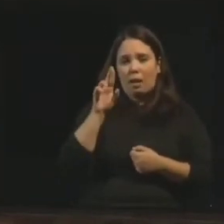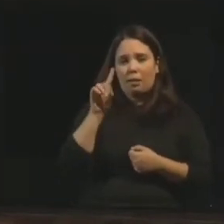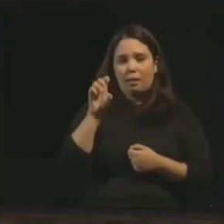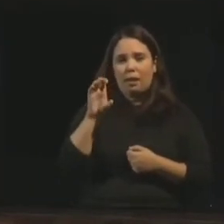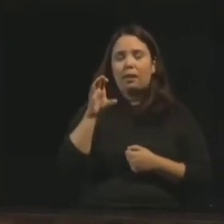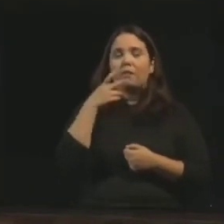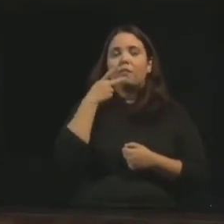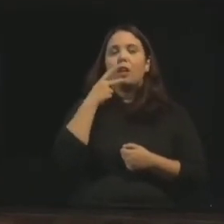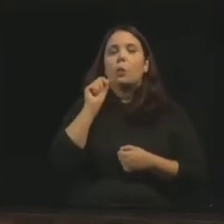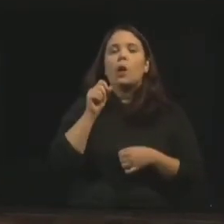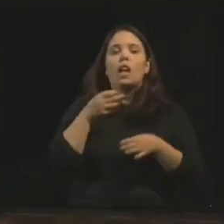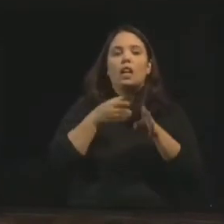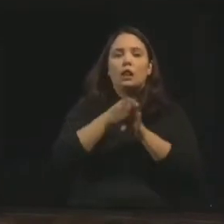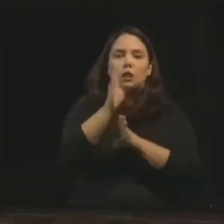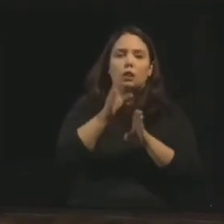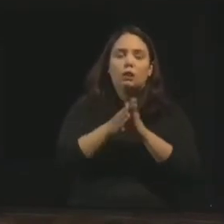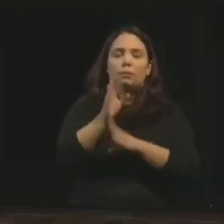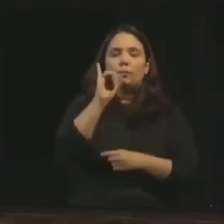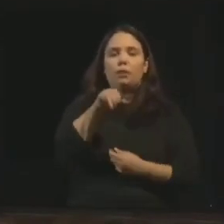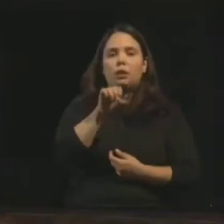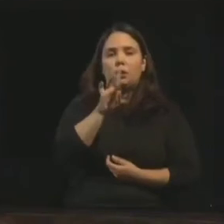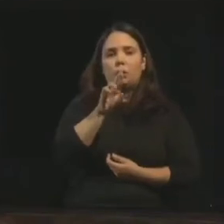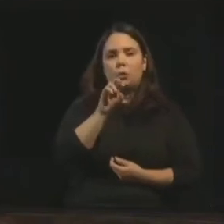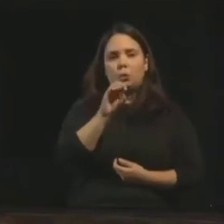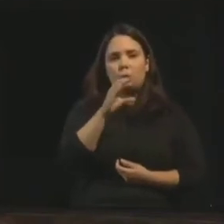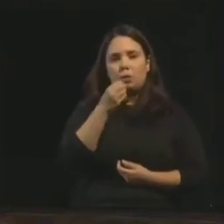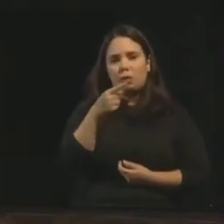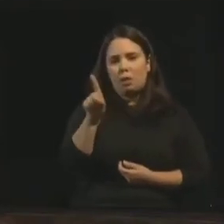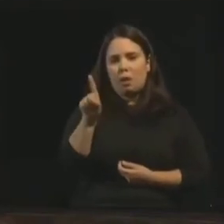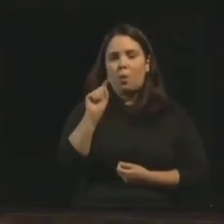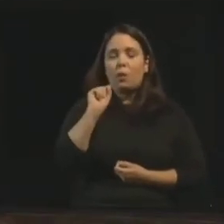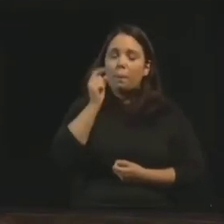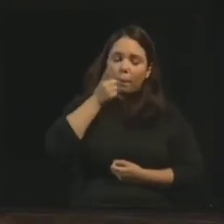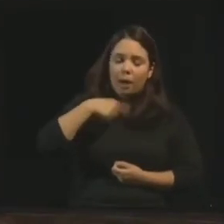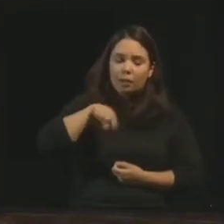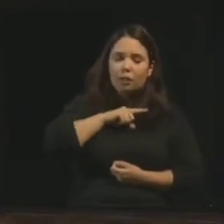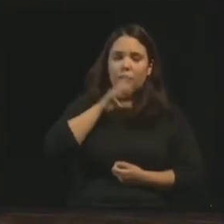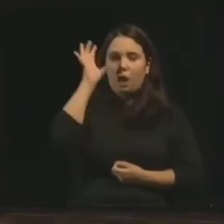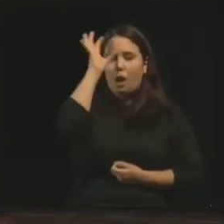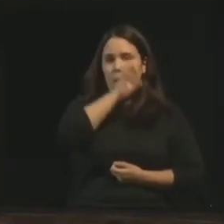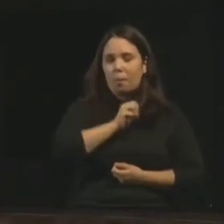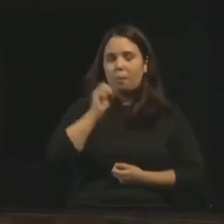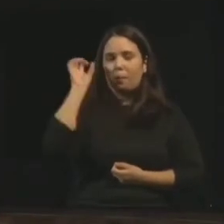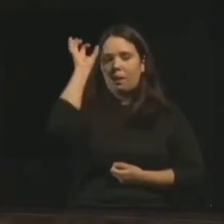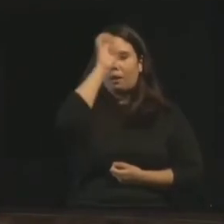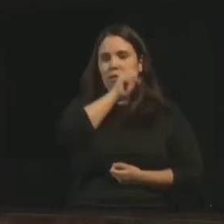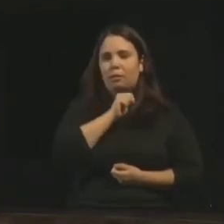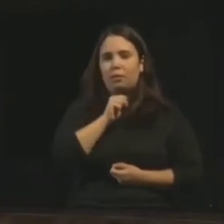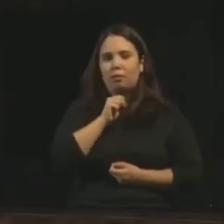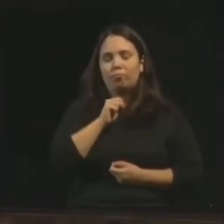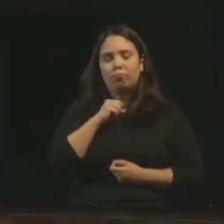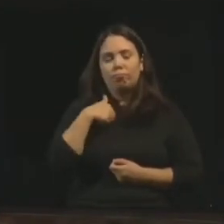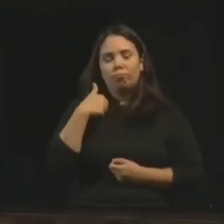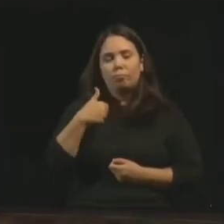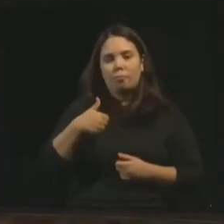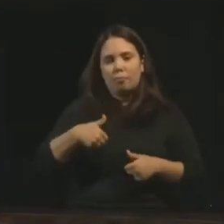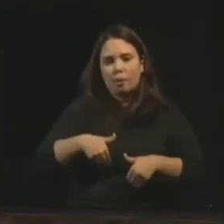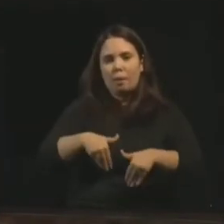instrução. É para nós aprendermos, para nós nos aperfeiçoarmos.